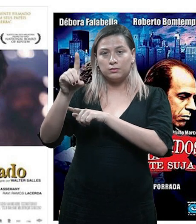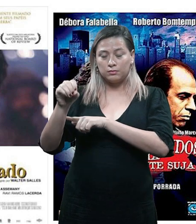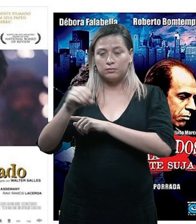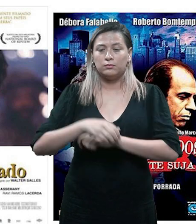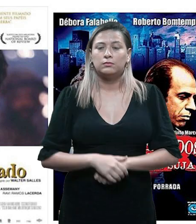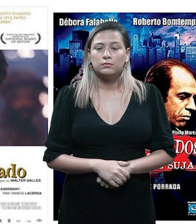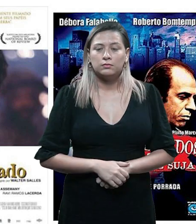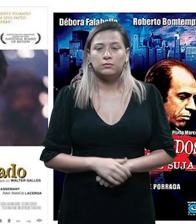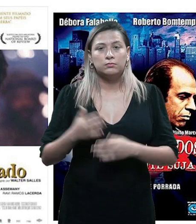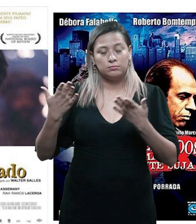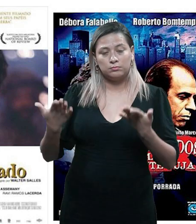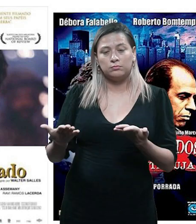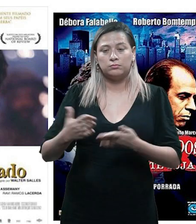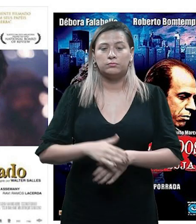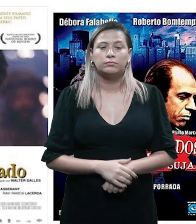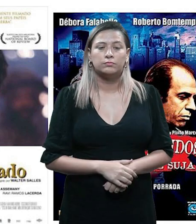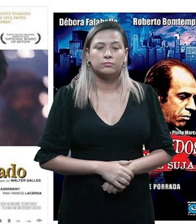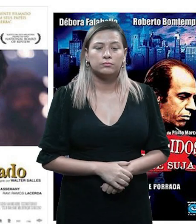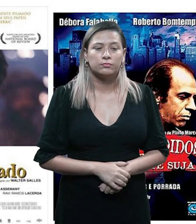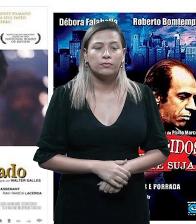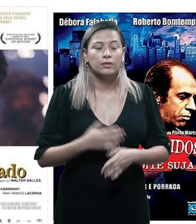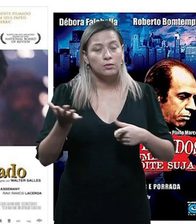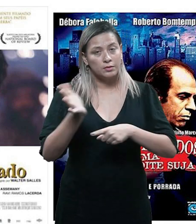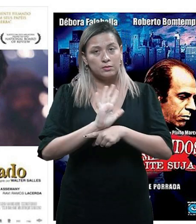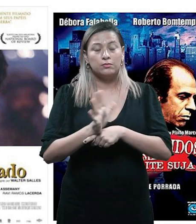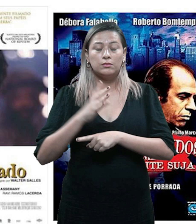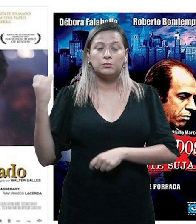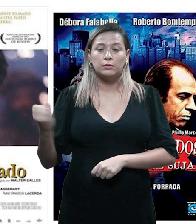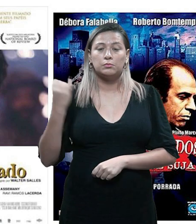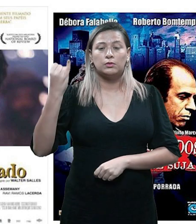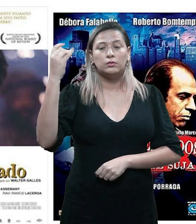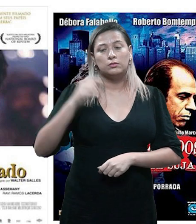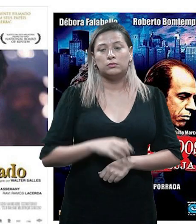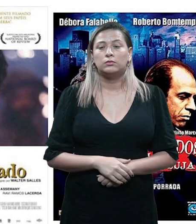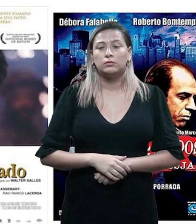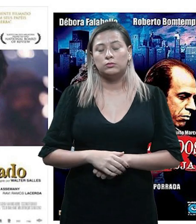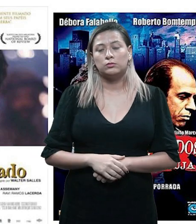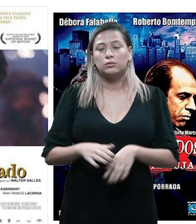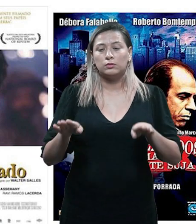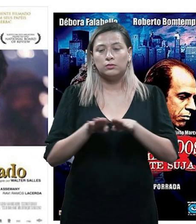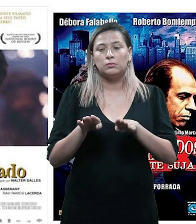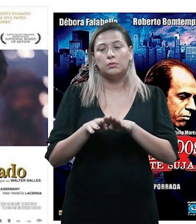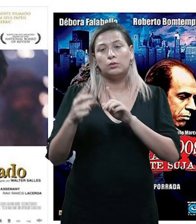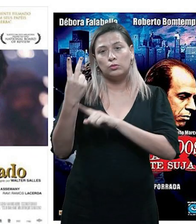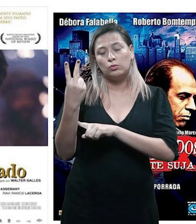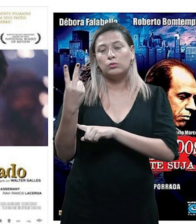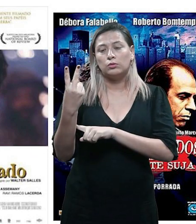Eu somo a esse rol de filmes importantes, o filme Dois Perdidos